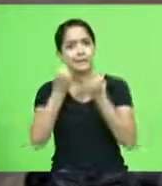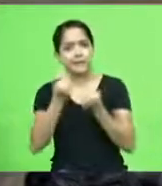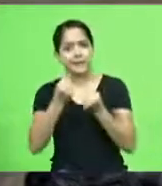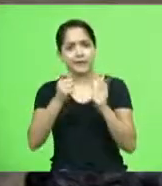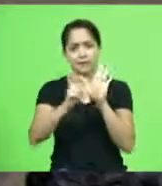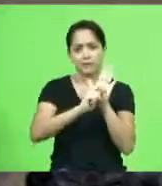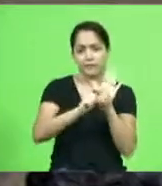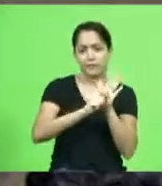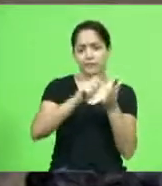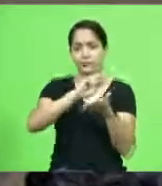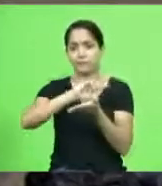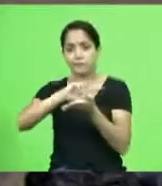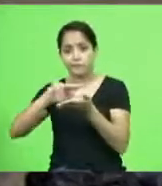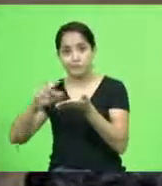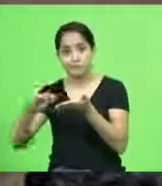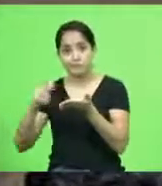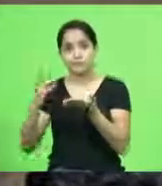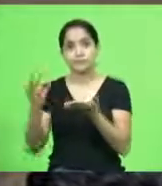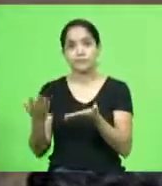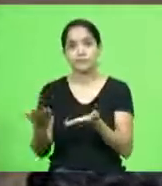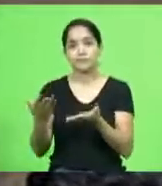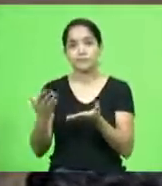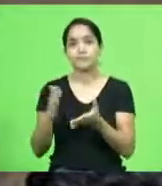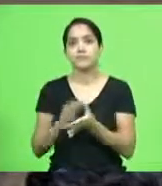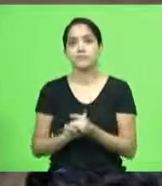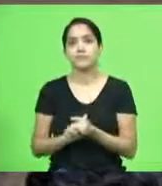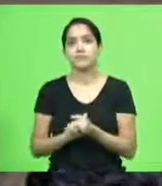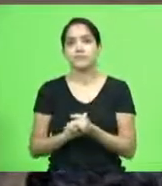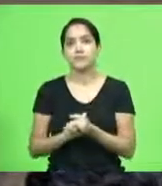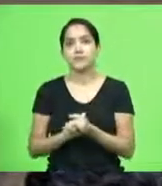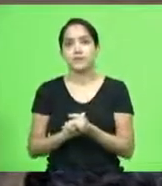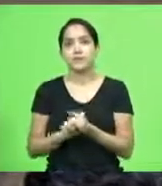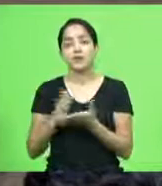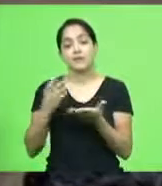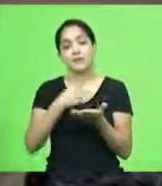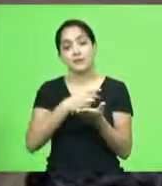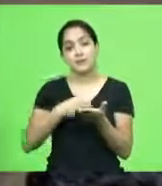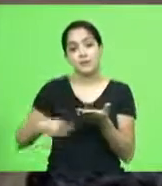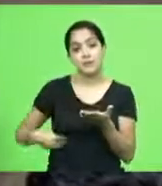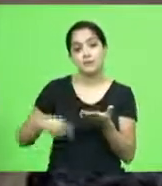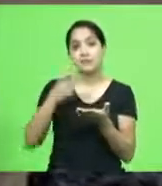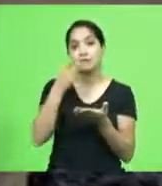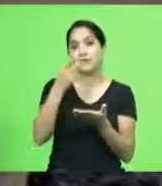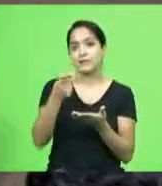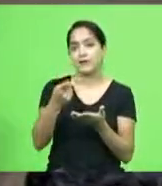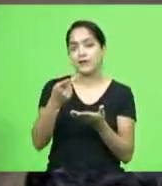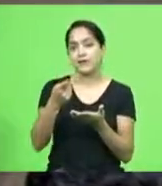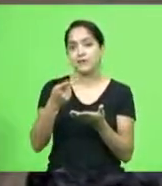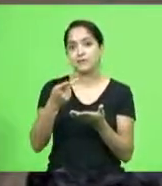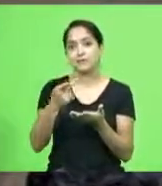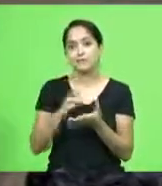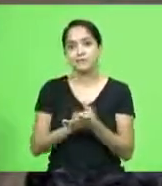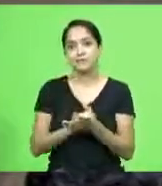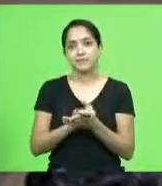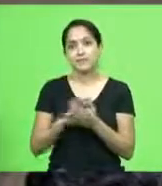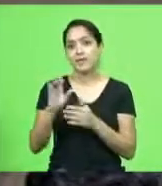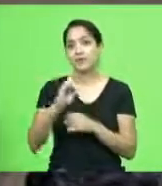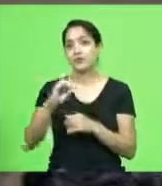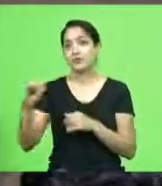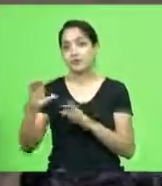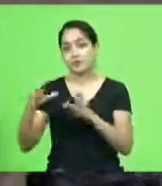lá o Maduro e tem que ouvir um ministro dizer que é uma tirania de direita é um